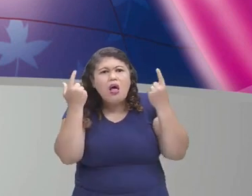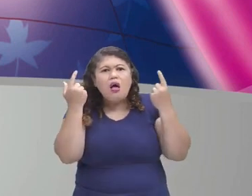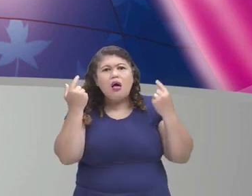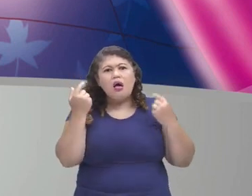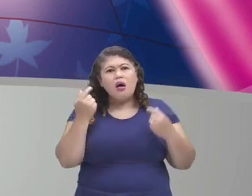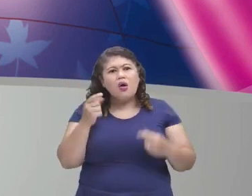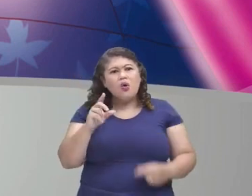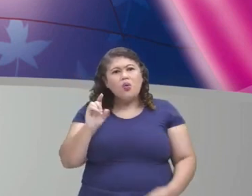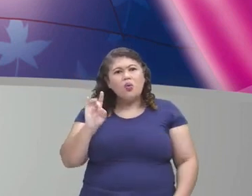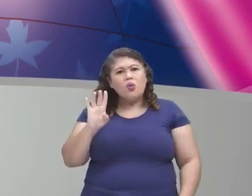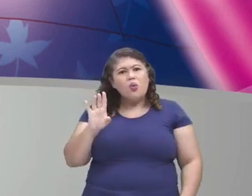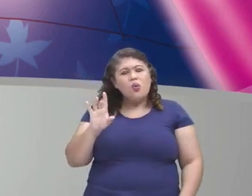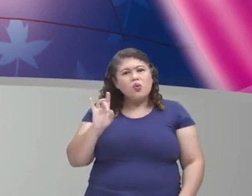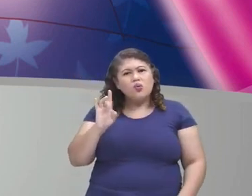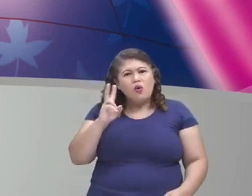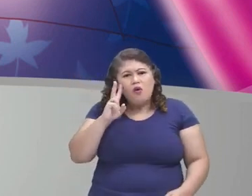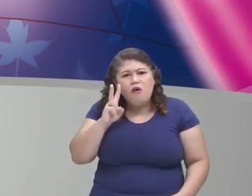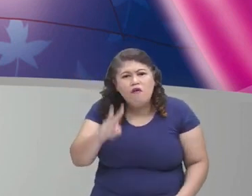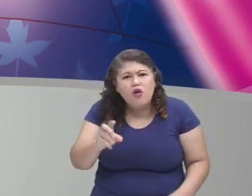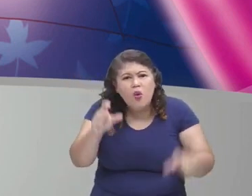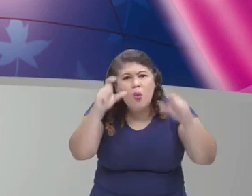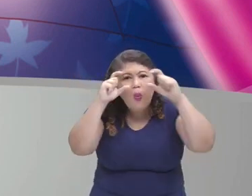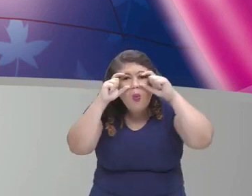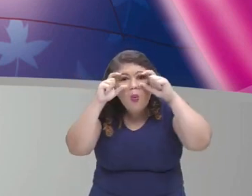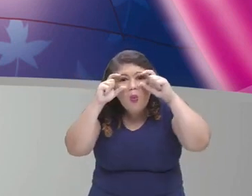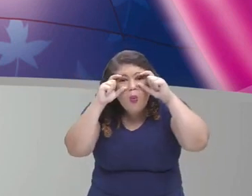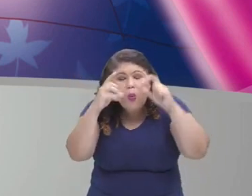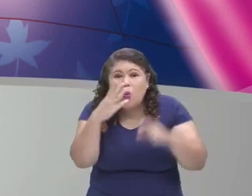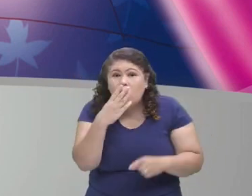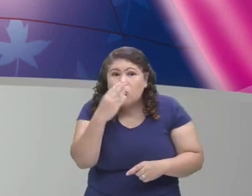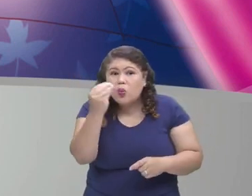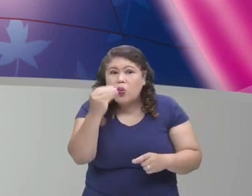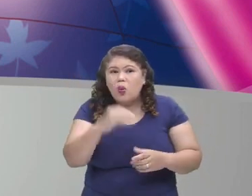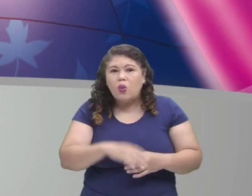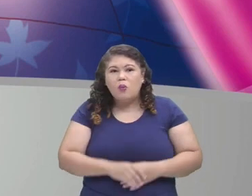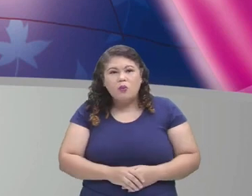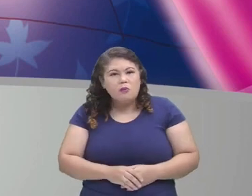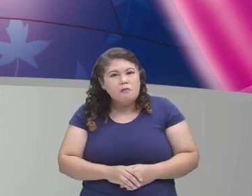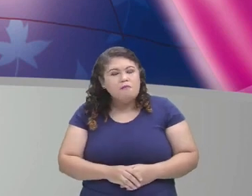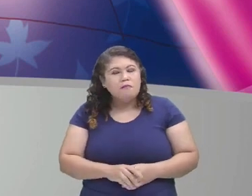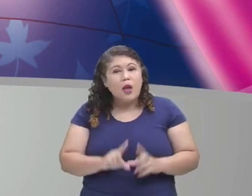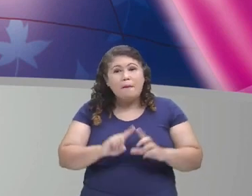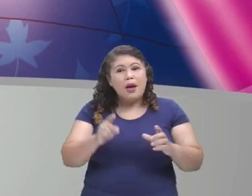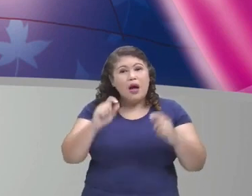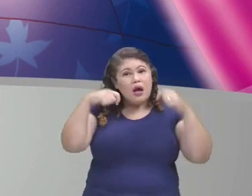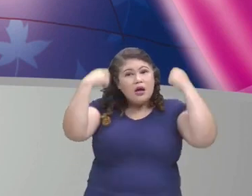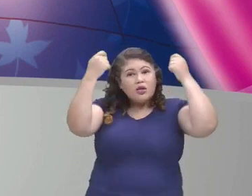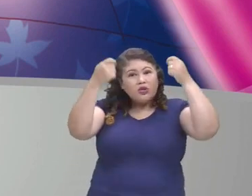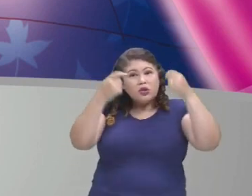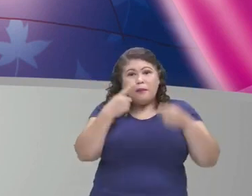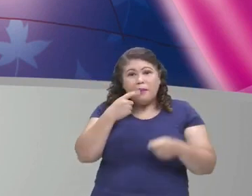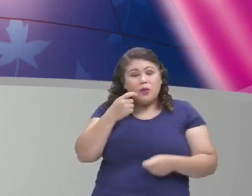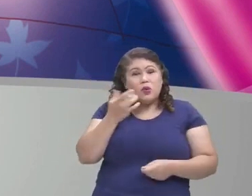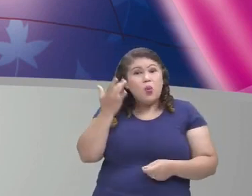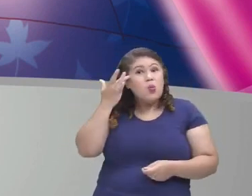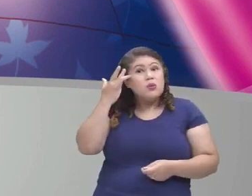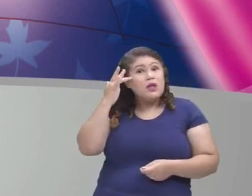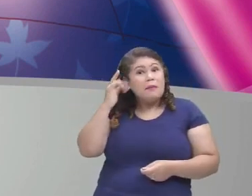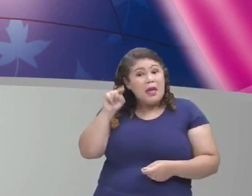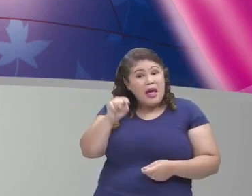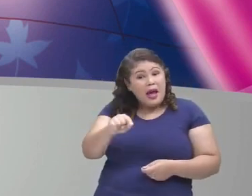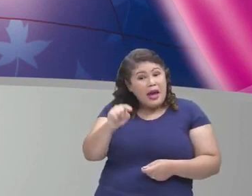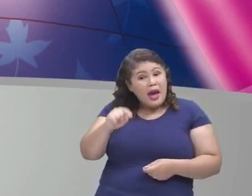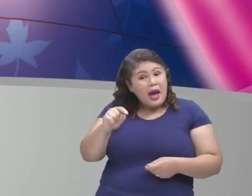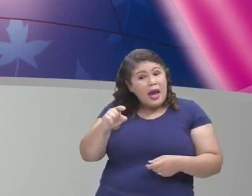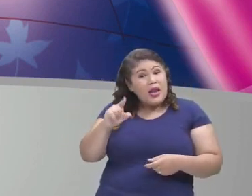só os dois olhos do lobo mau. Mas ela não sabia que ele era o lobo